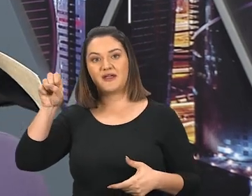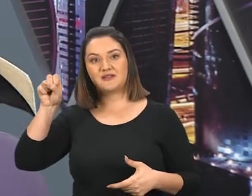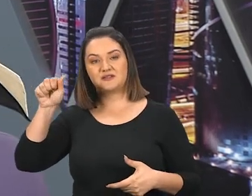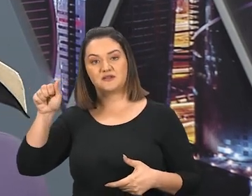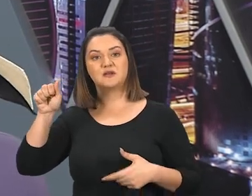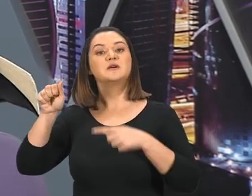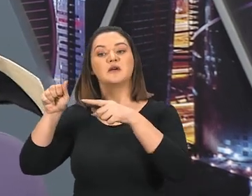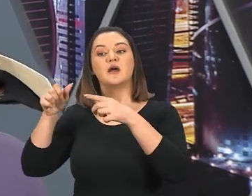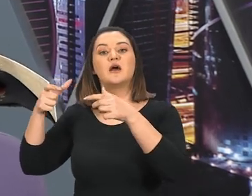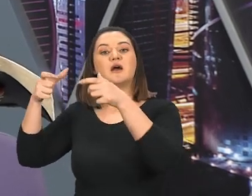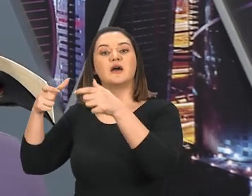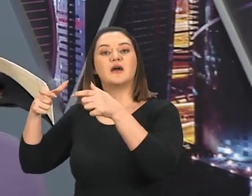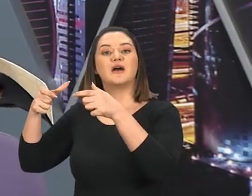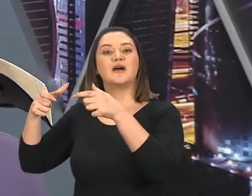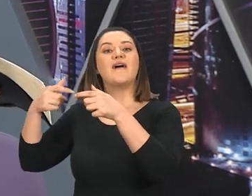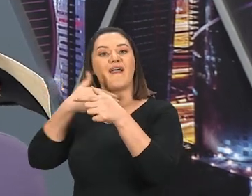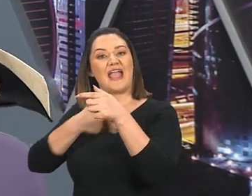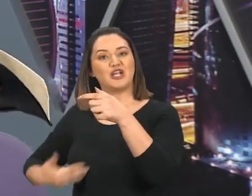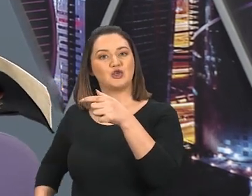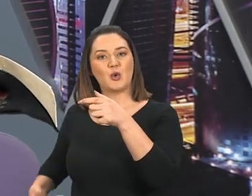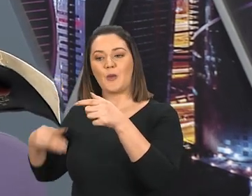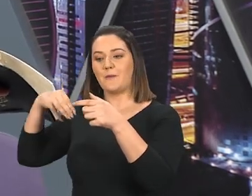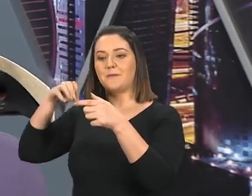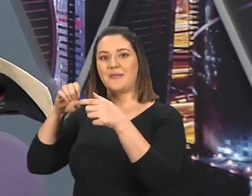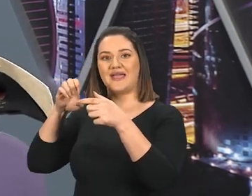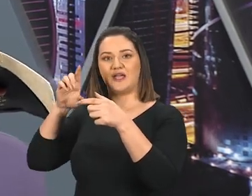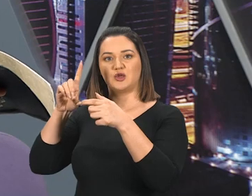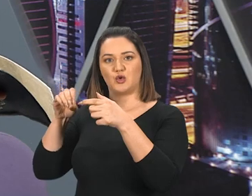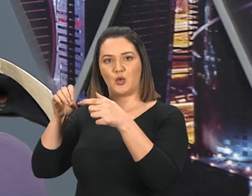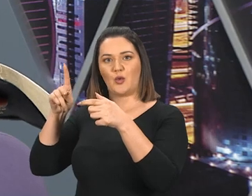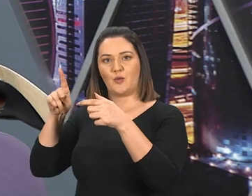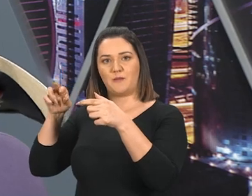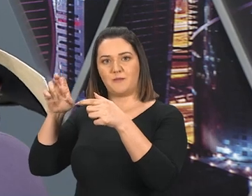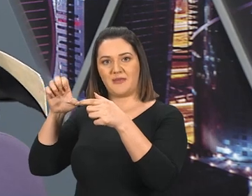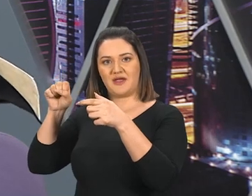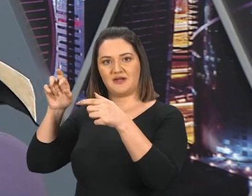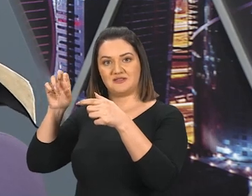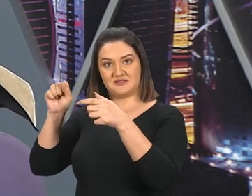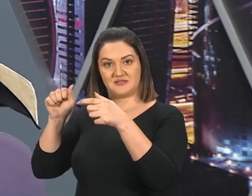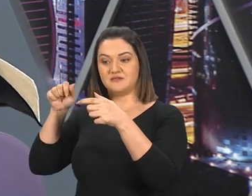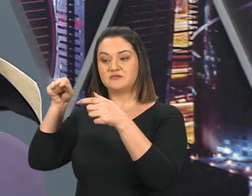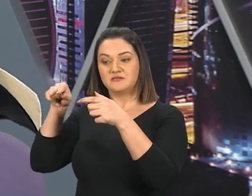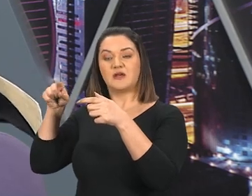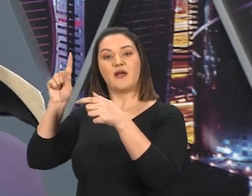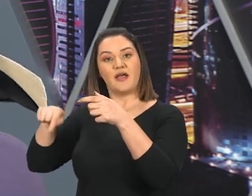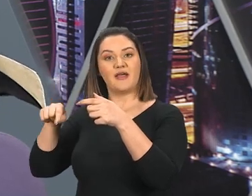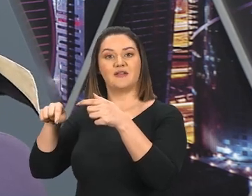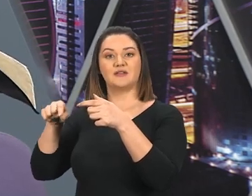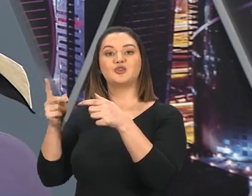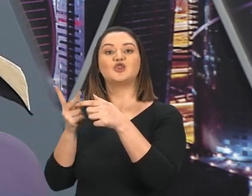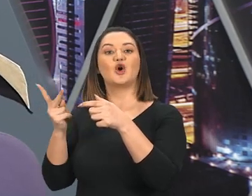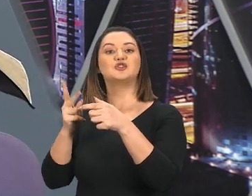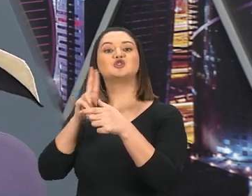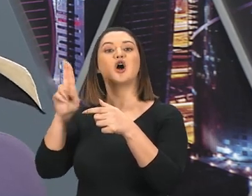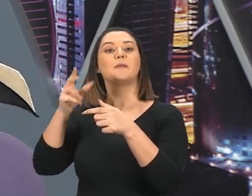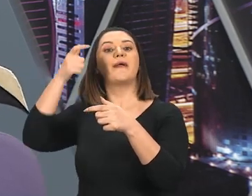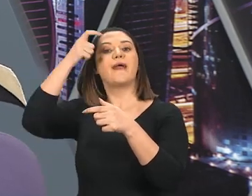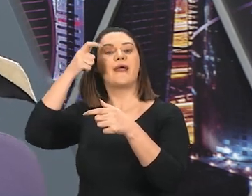Simbolizava o império, Medo-Persa, E os dois chifres, Os reis da média e da pérsia, Ou seja, Ciro e Dario,